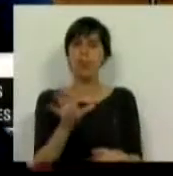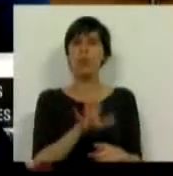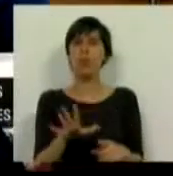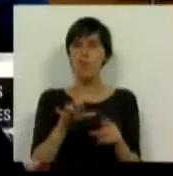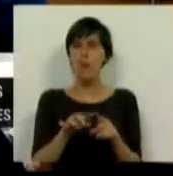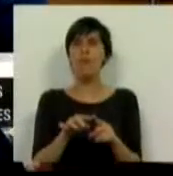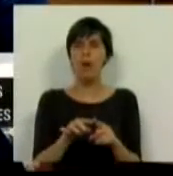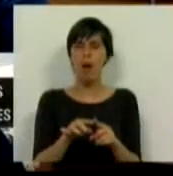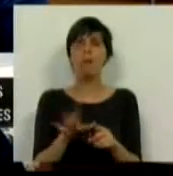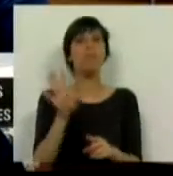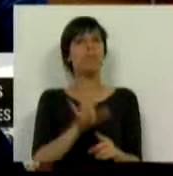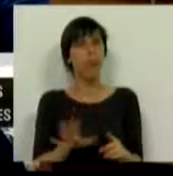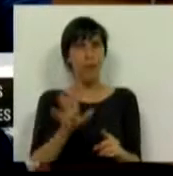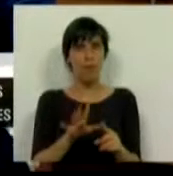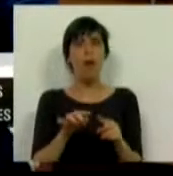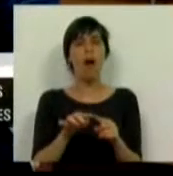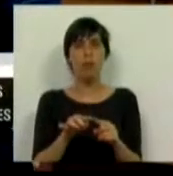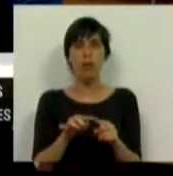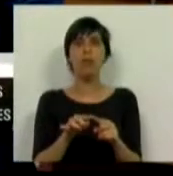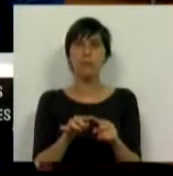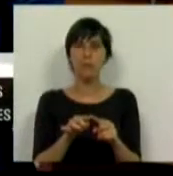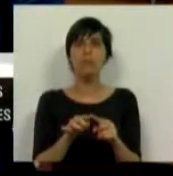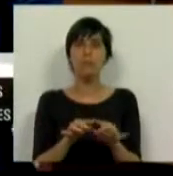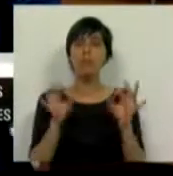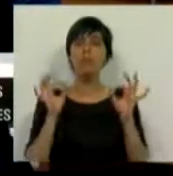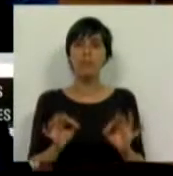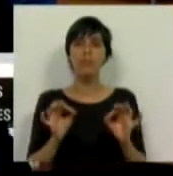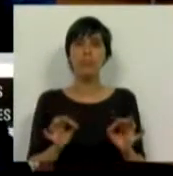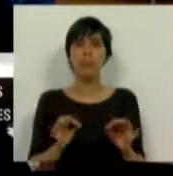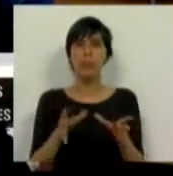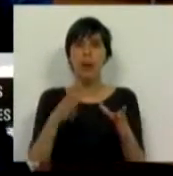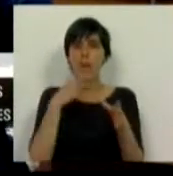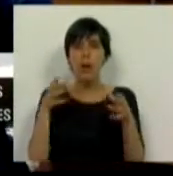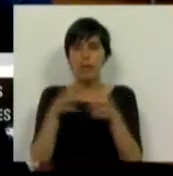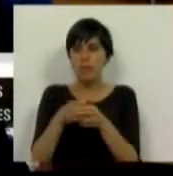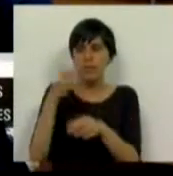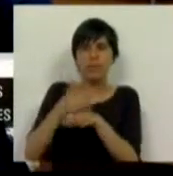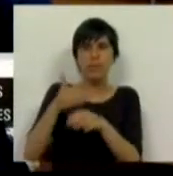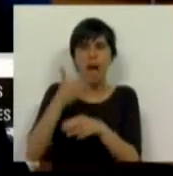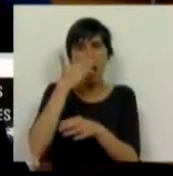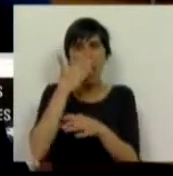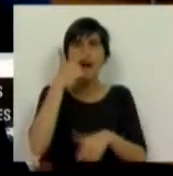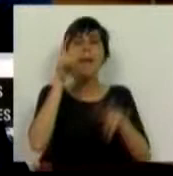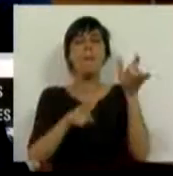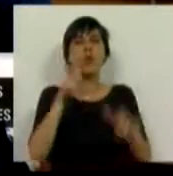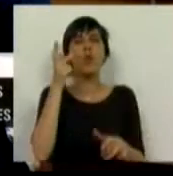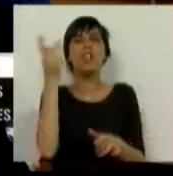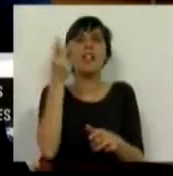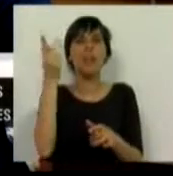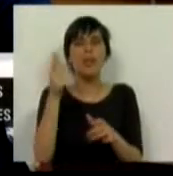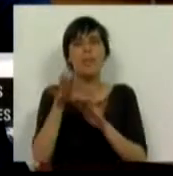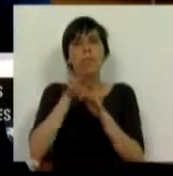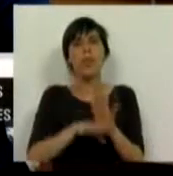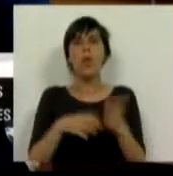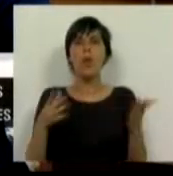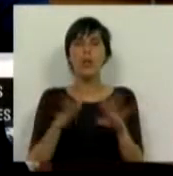forma que é absolutamente estigmatizante para pessoas que vivem em